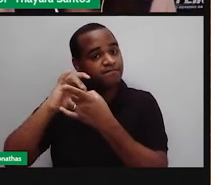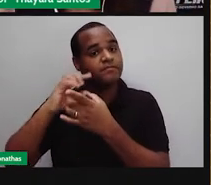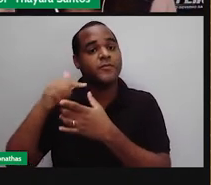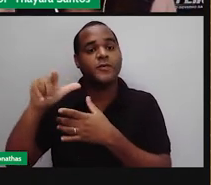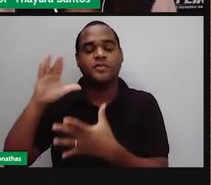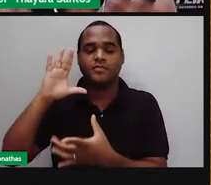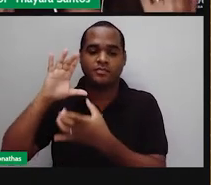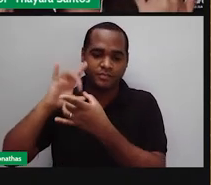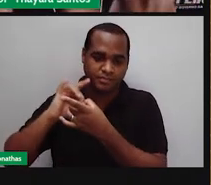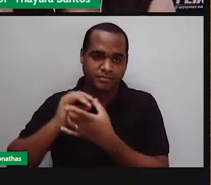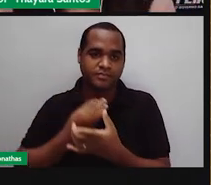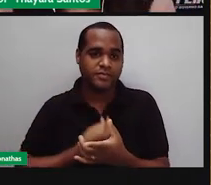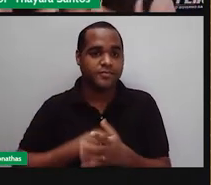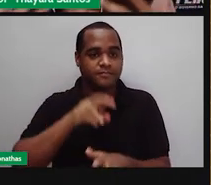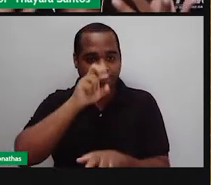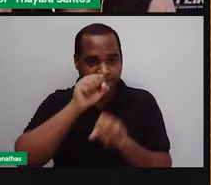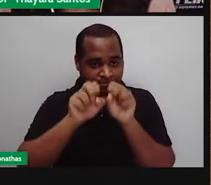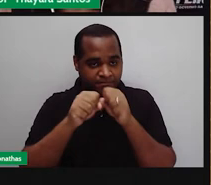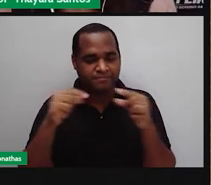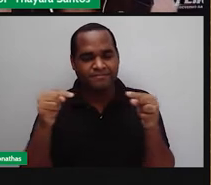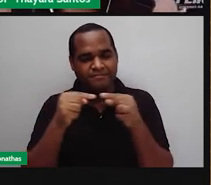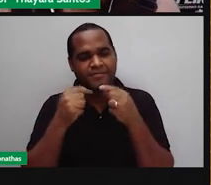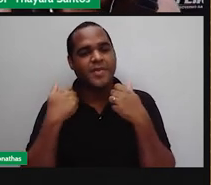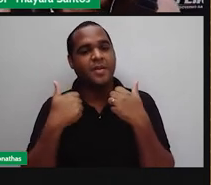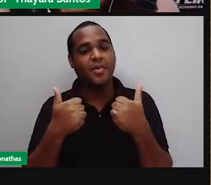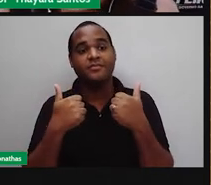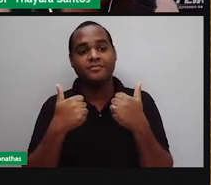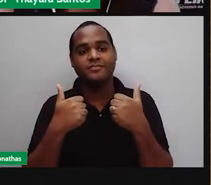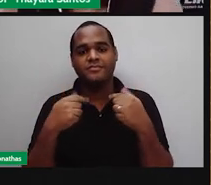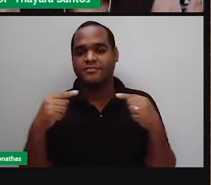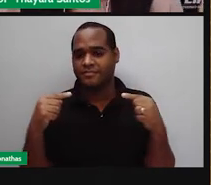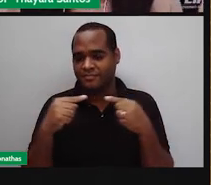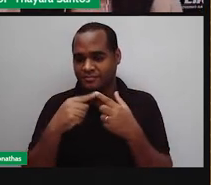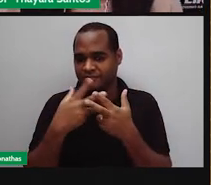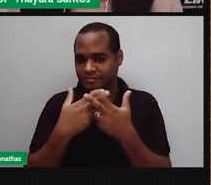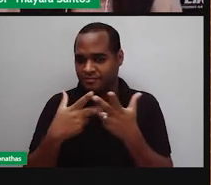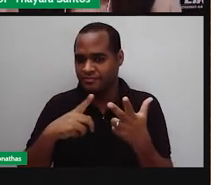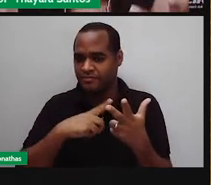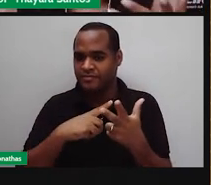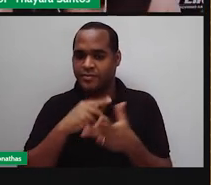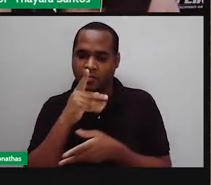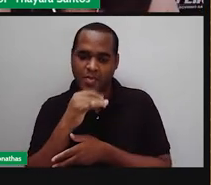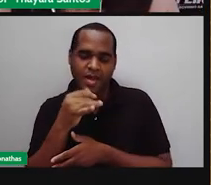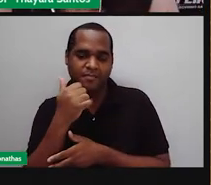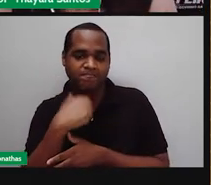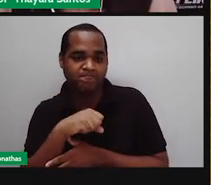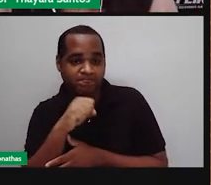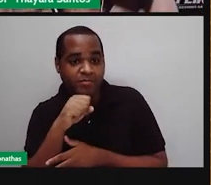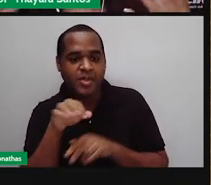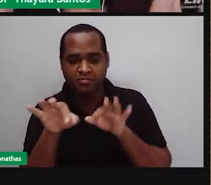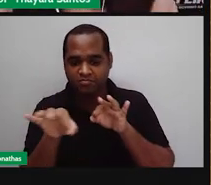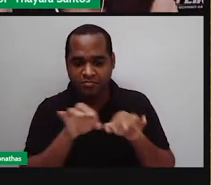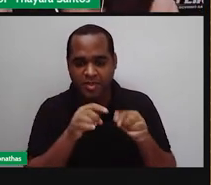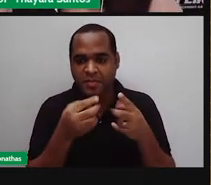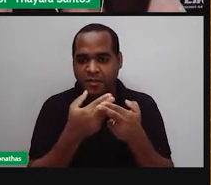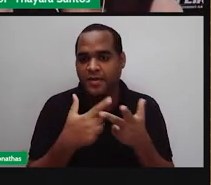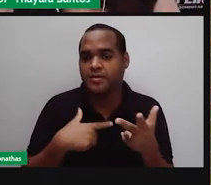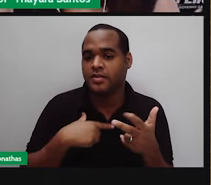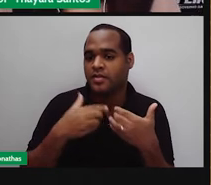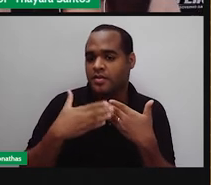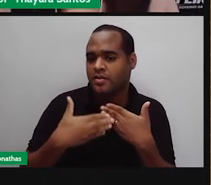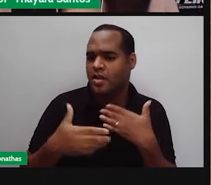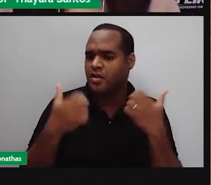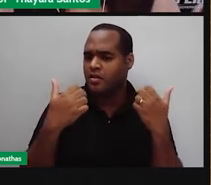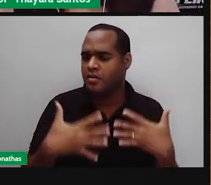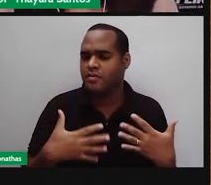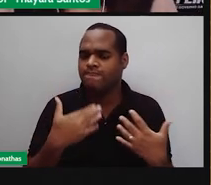volta. Se for um cheiro que seja bom, de uma comida muito saborosa ali, que a nossa mãe, nosso pai está preparando, ele vai dar aquela